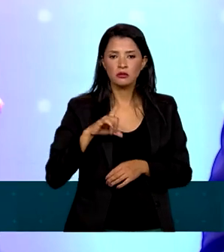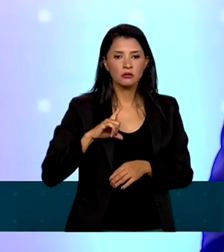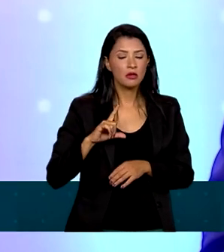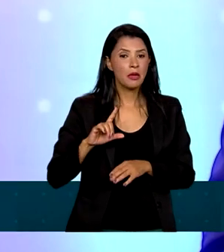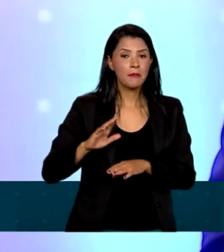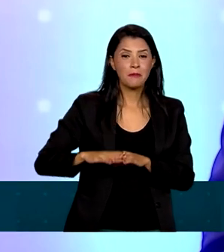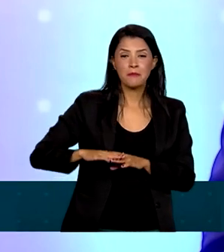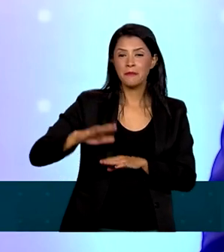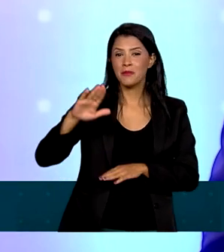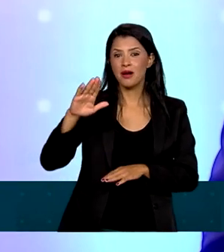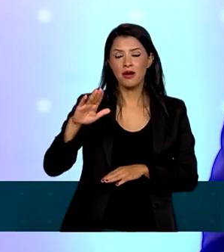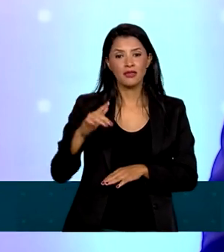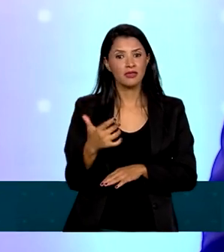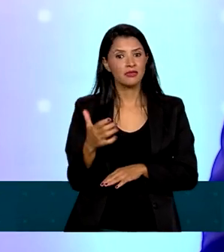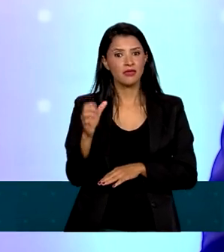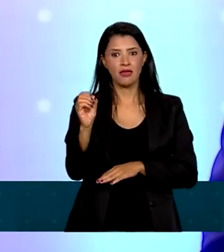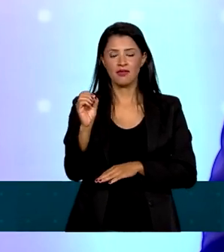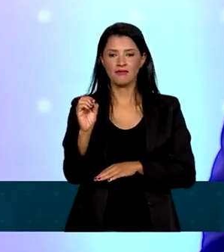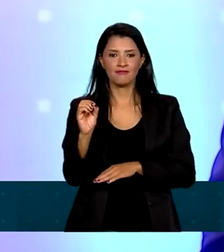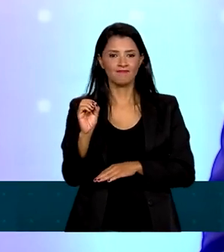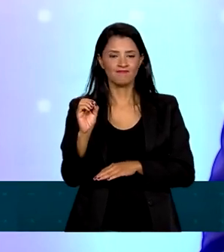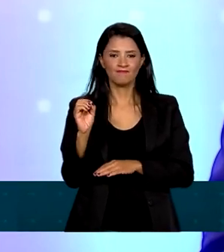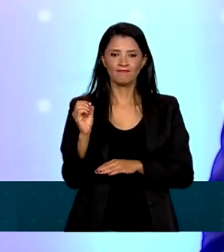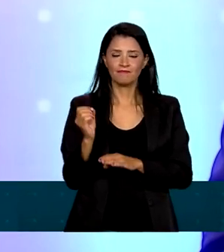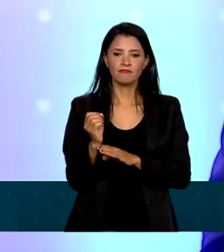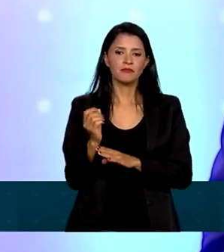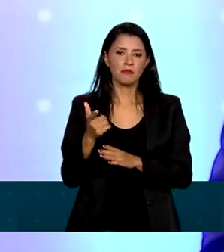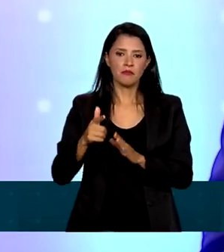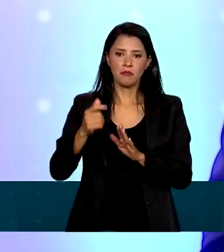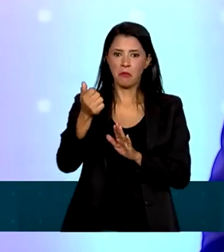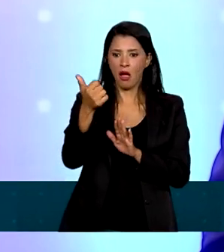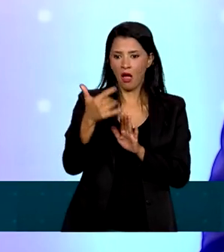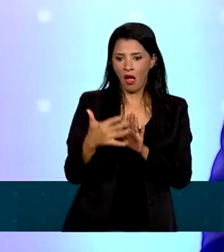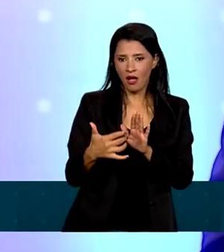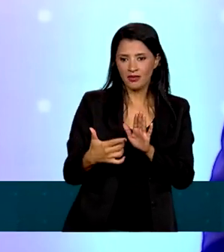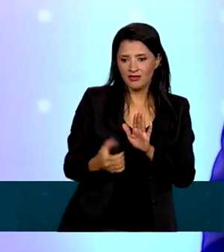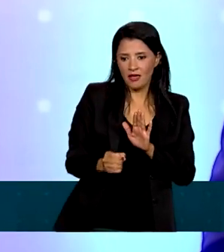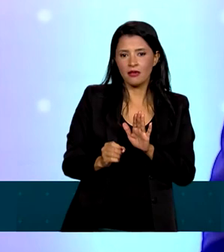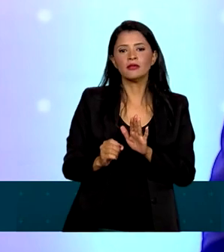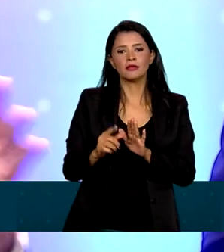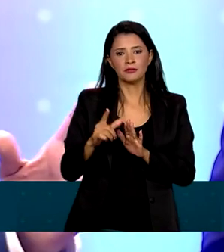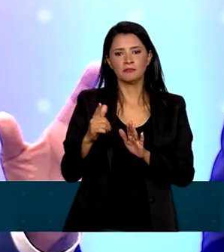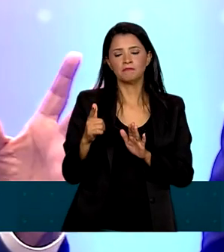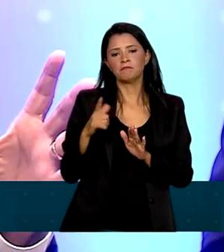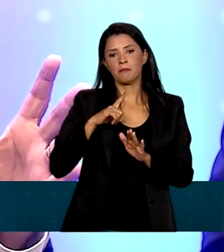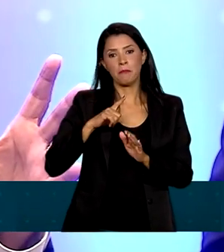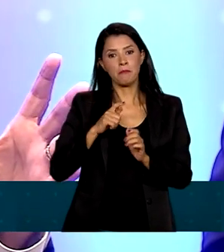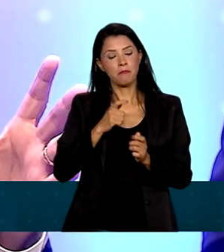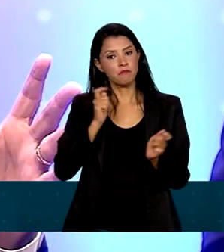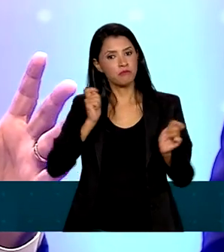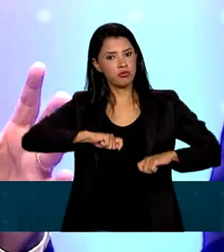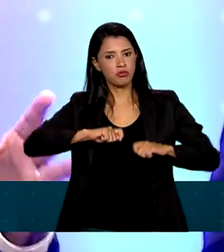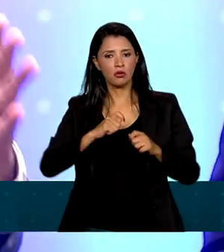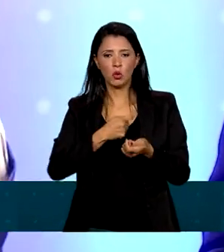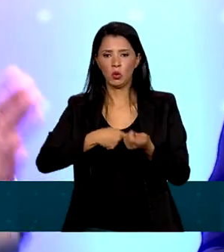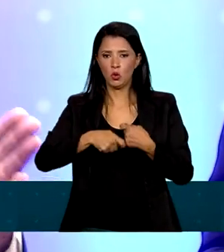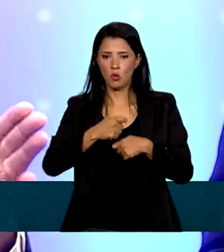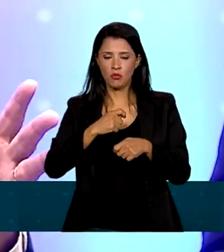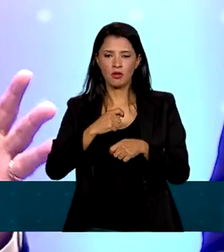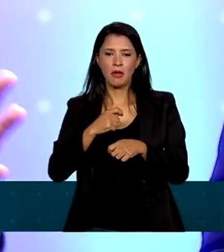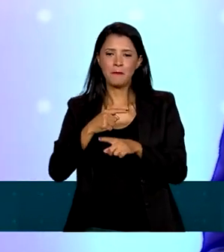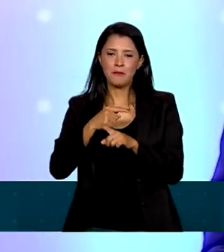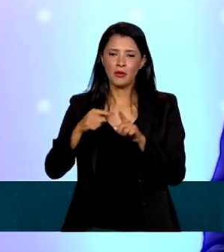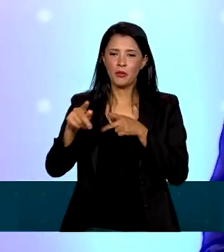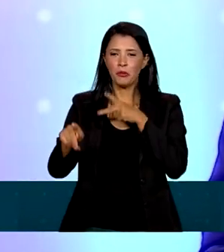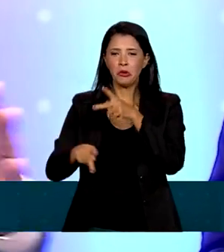dez maiores potências econômicas do mundo, o Brasil, com quase a metade da população na